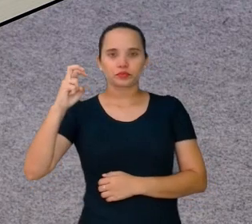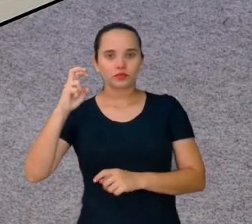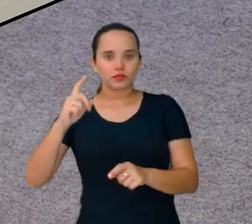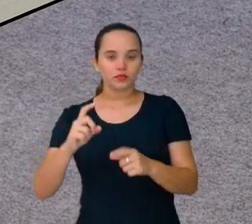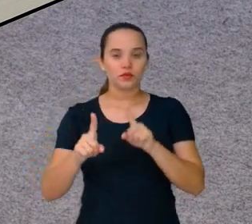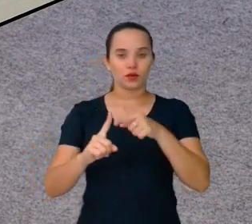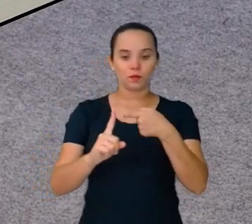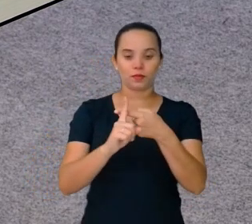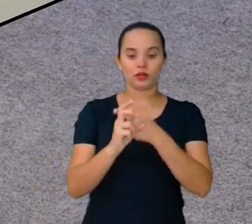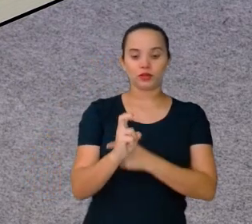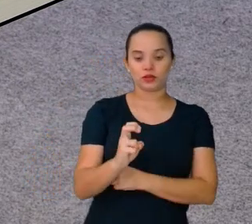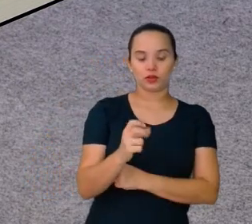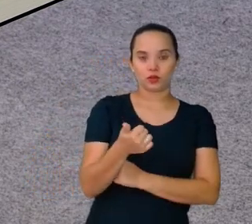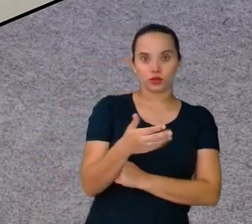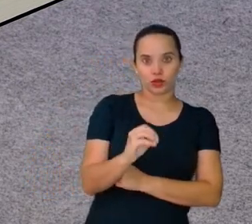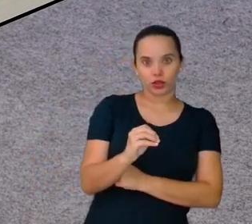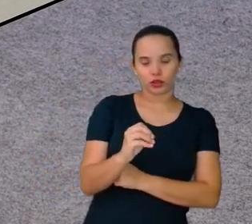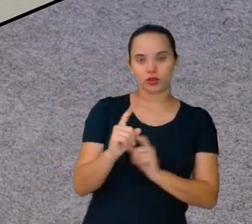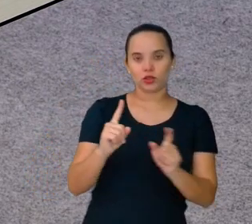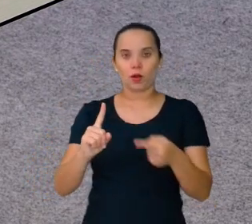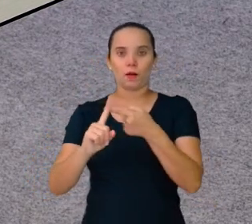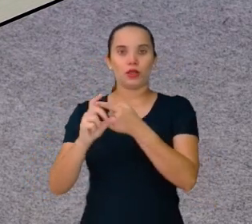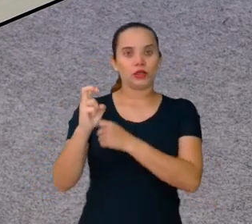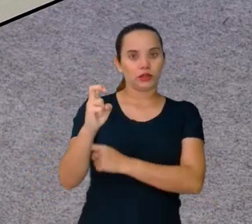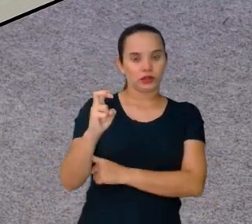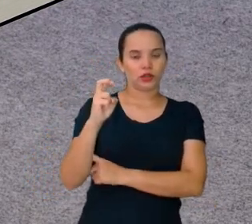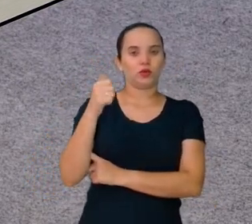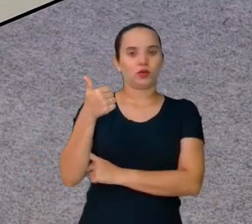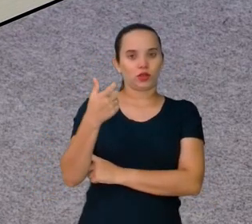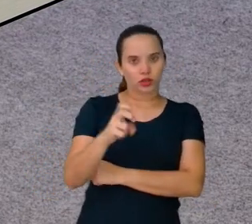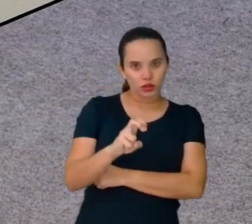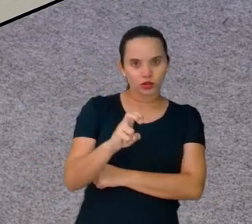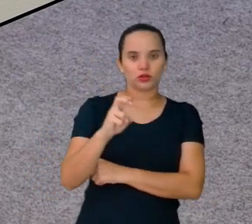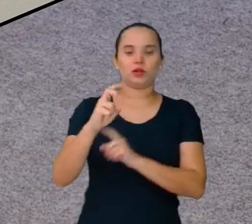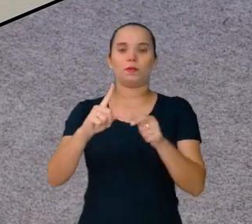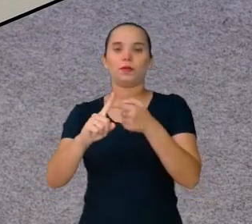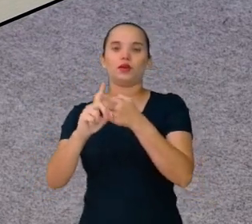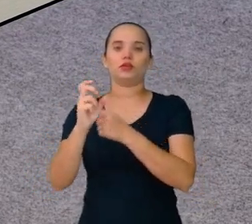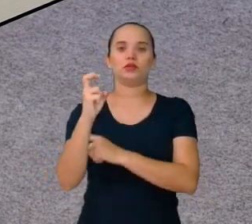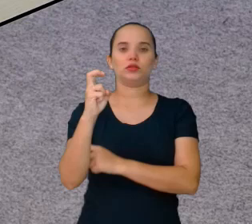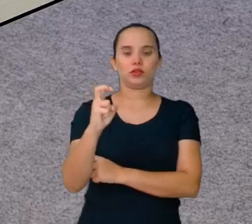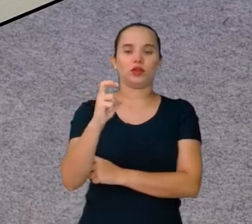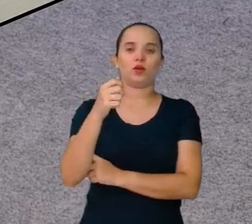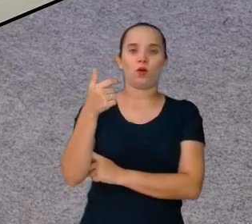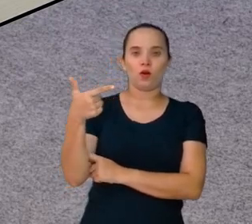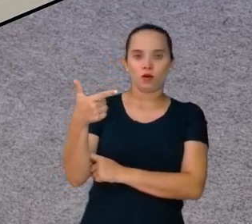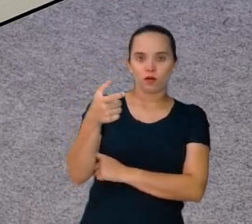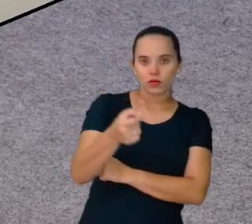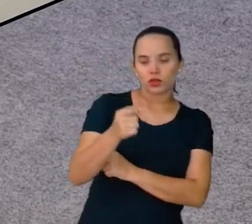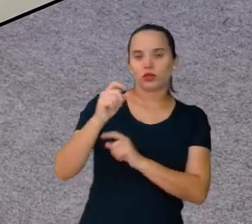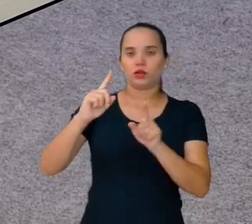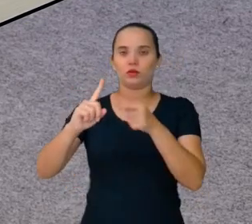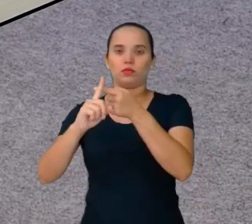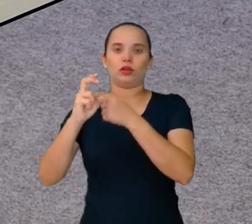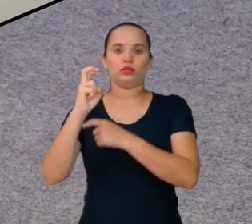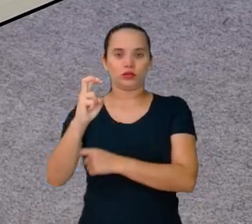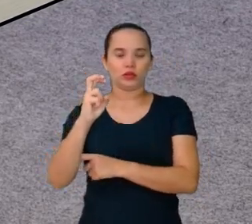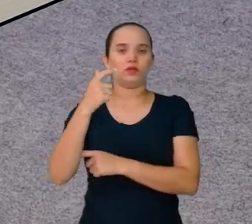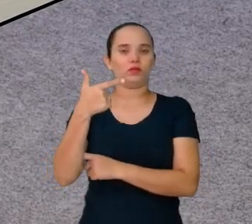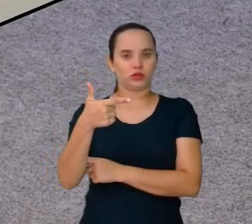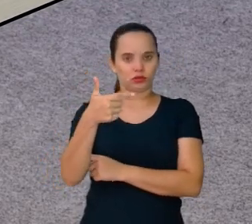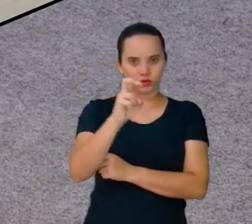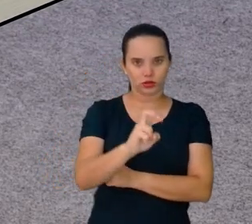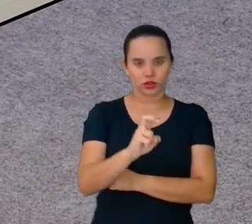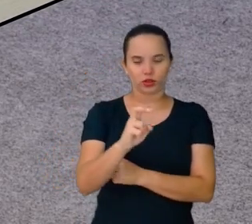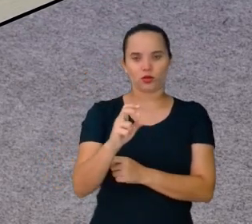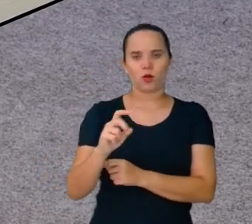5, 10. Mais 5, 15. Mais 5, 20. Mais 5, 25. Por quê? Porque 5 vezes 5